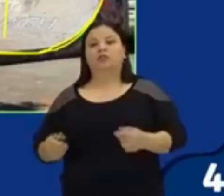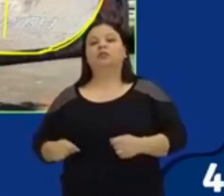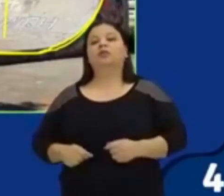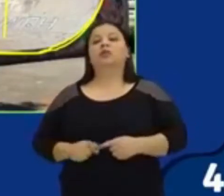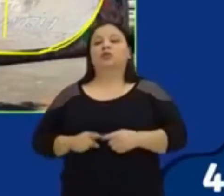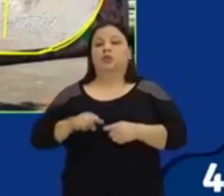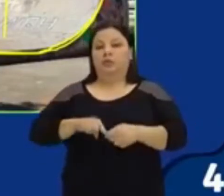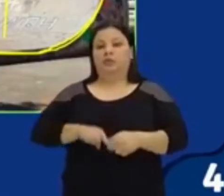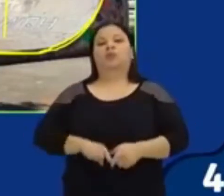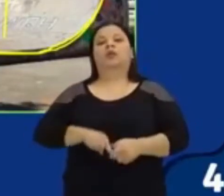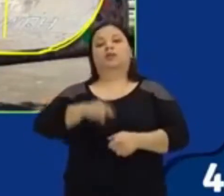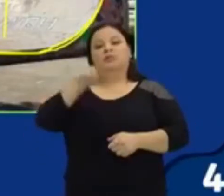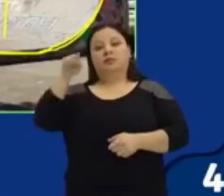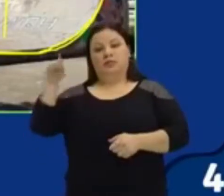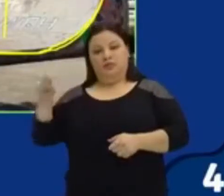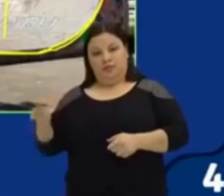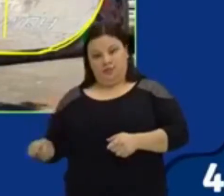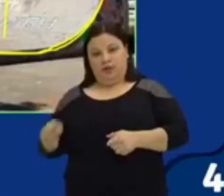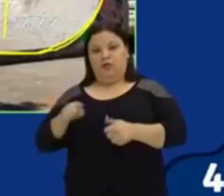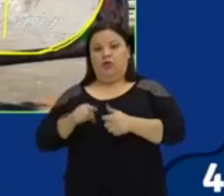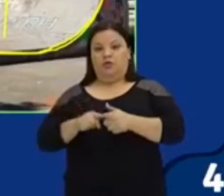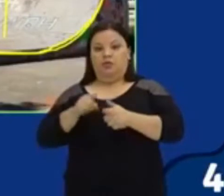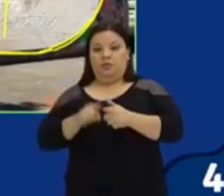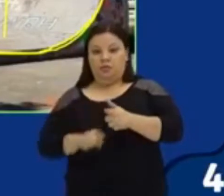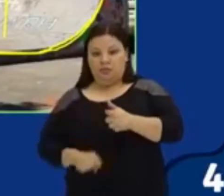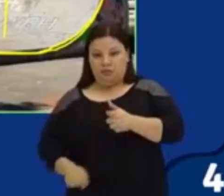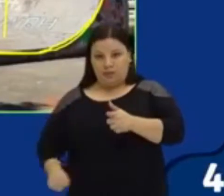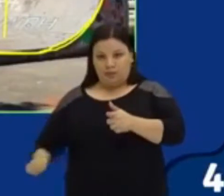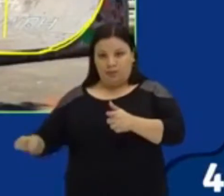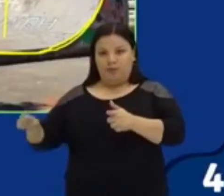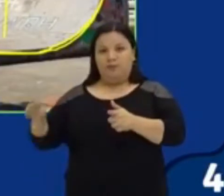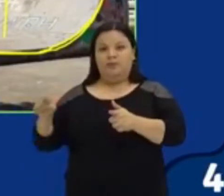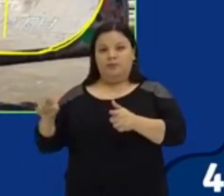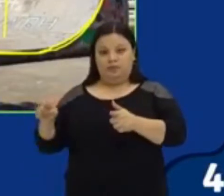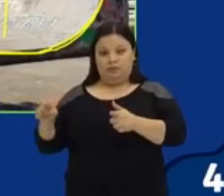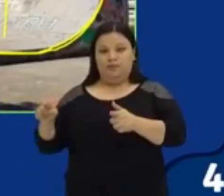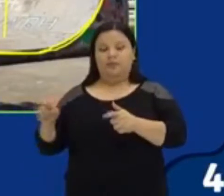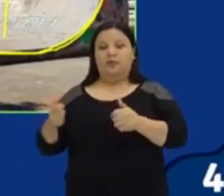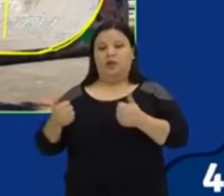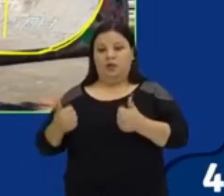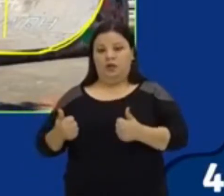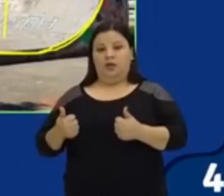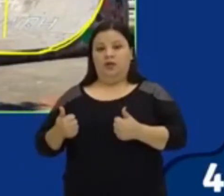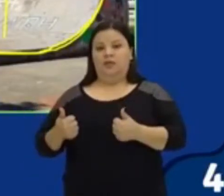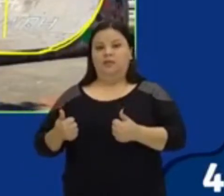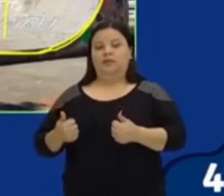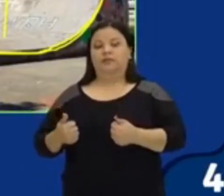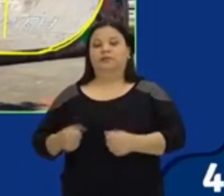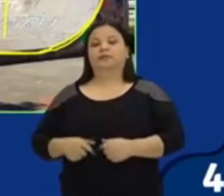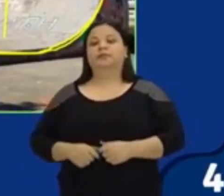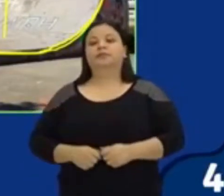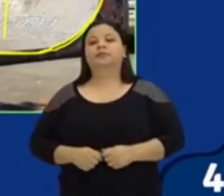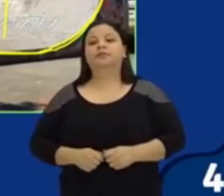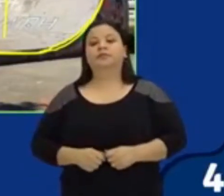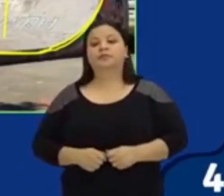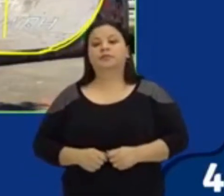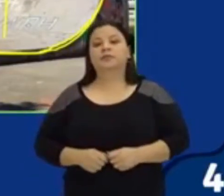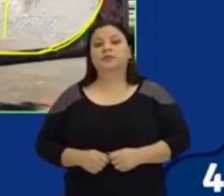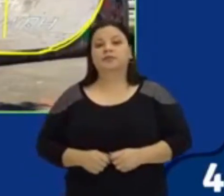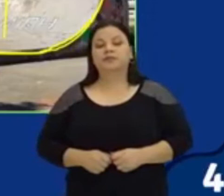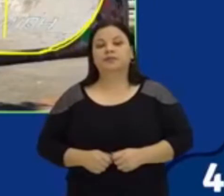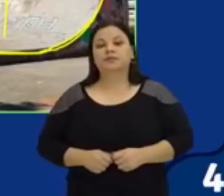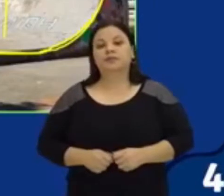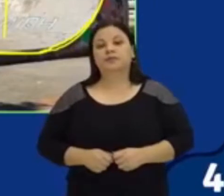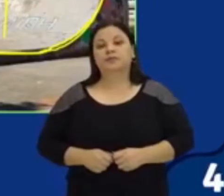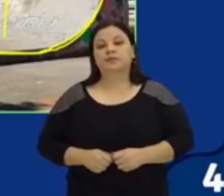outra é para cima. E, ok, vamos só lembrar aqui a questão dos coeficientes, da nossa função, a gente tem o seguinte,